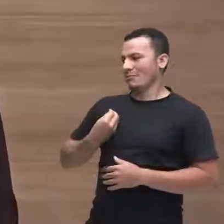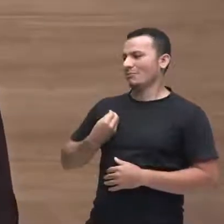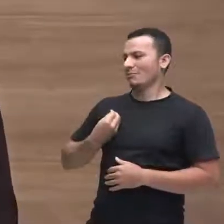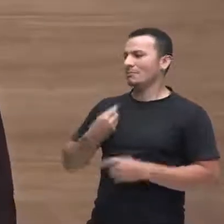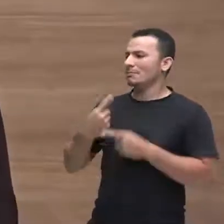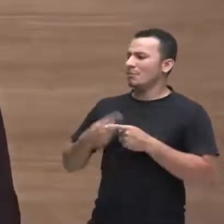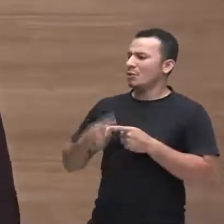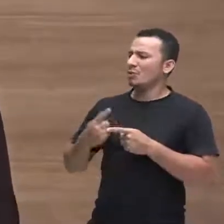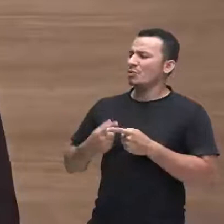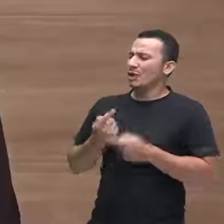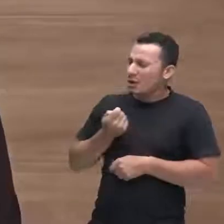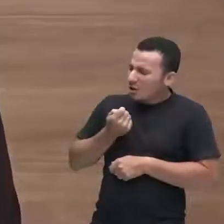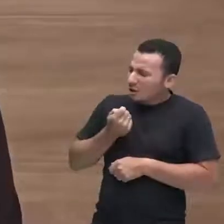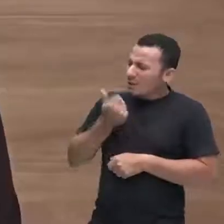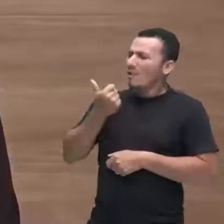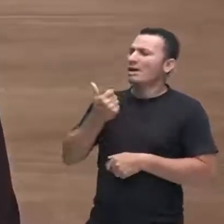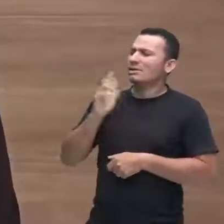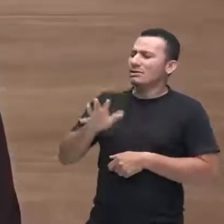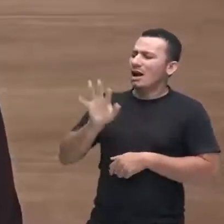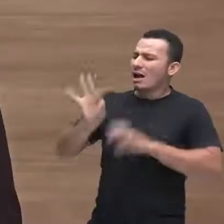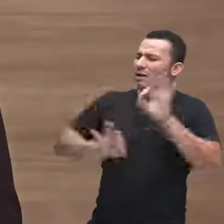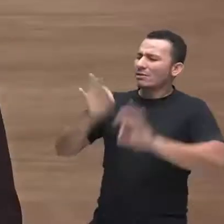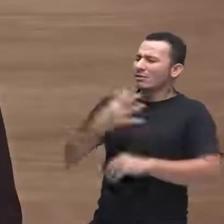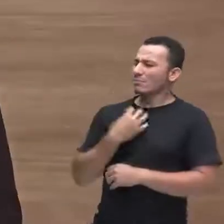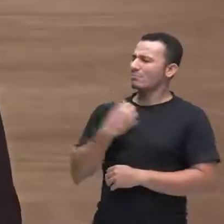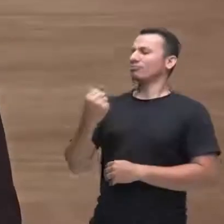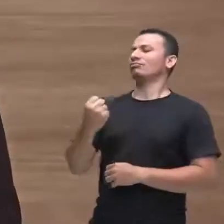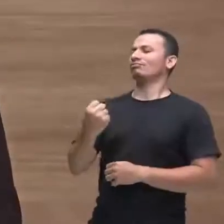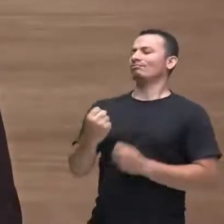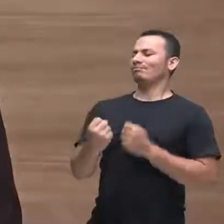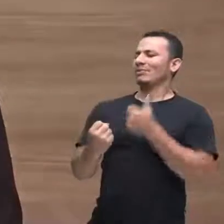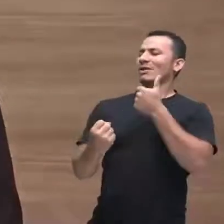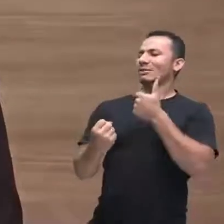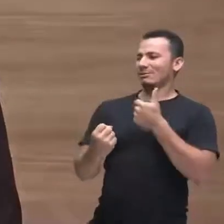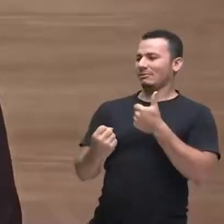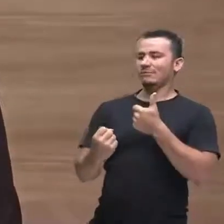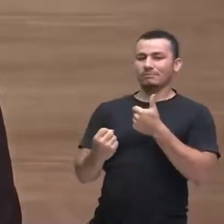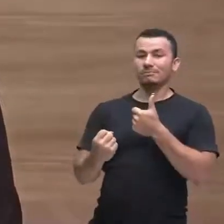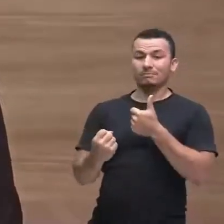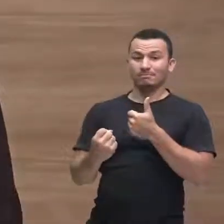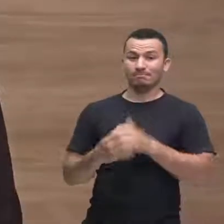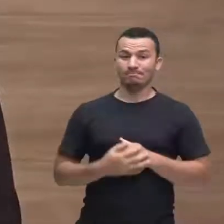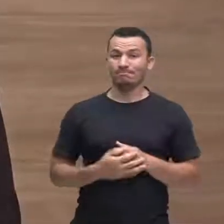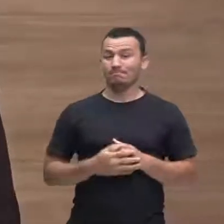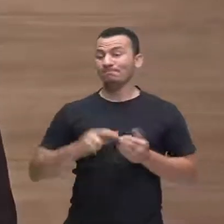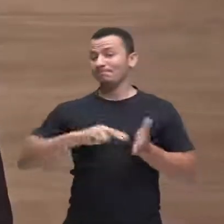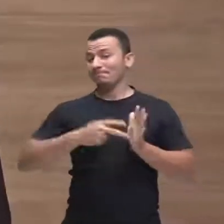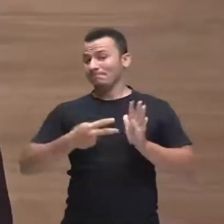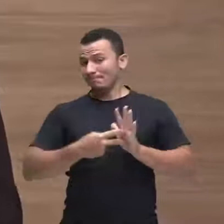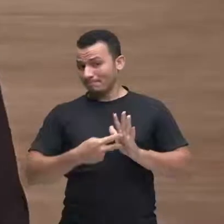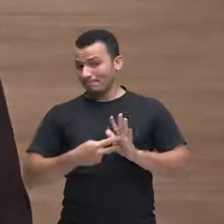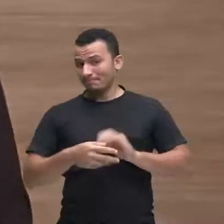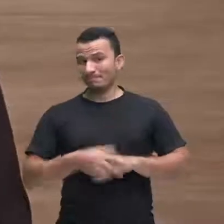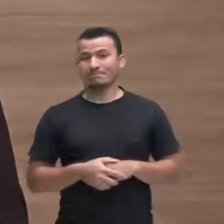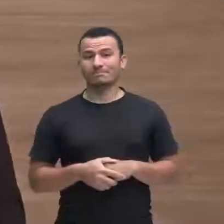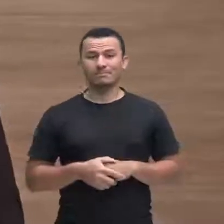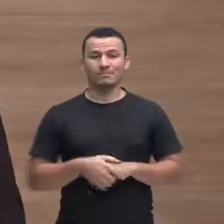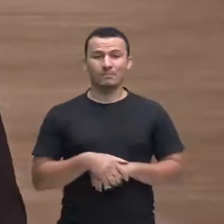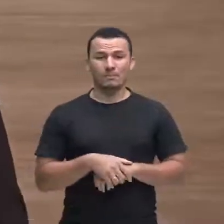estava com tudo planejado para acabar comigo mesma. Detalhe, ela tinha época